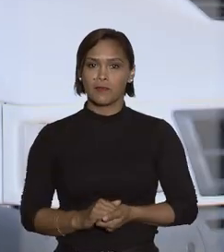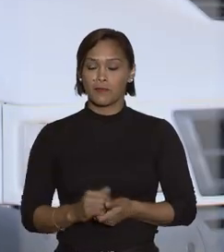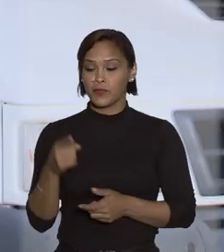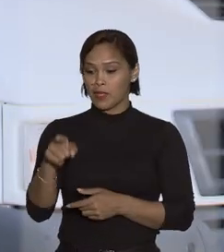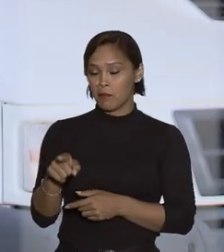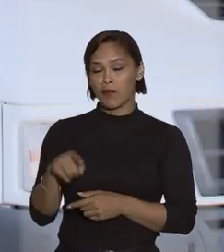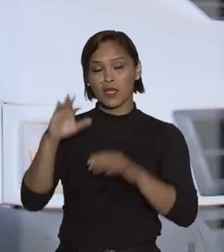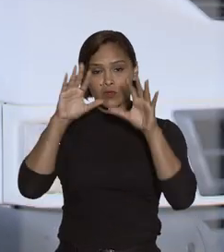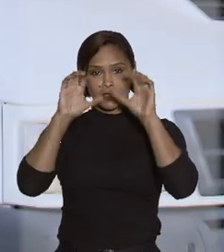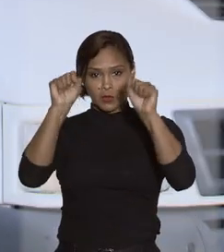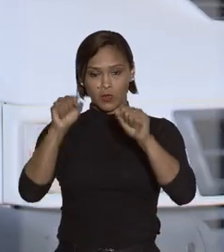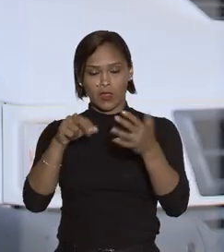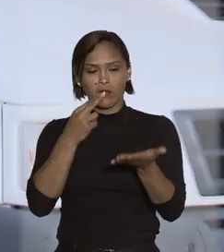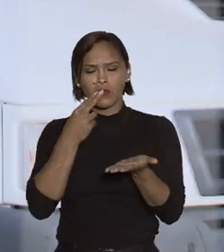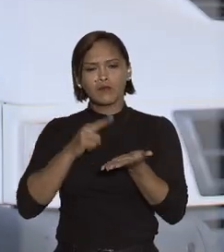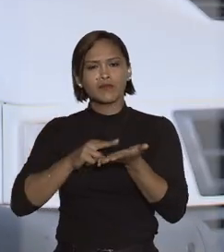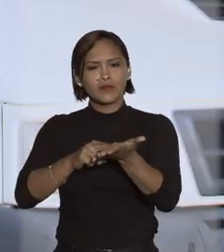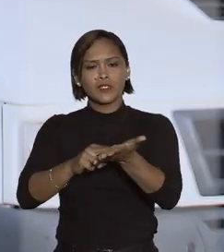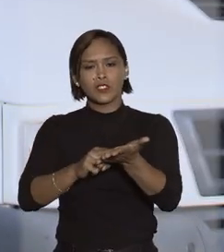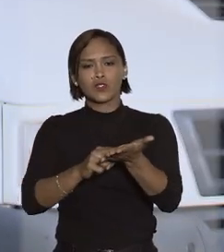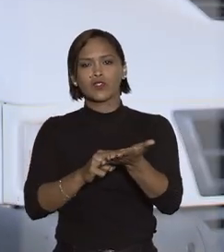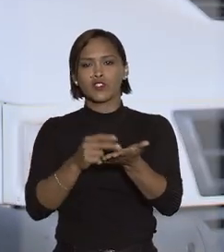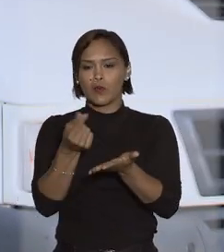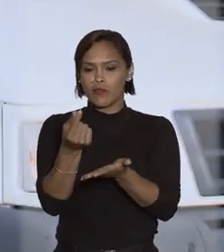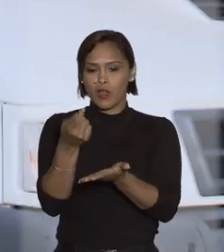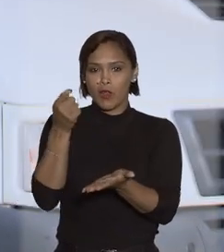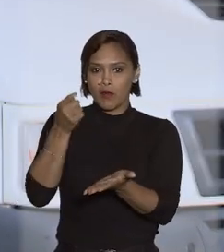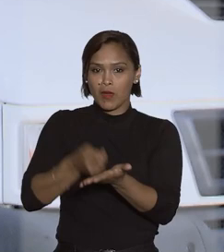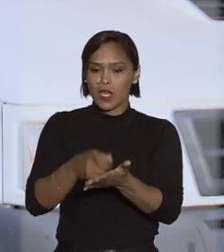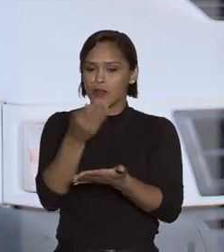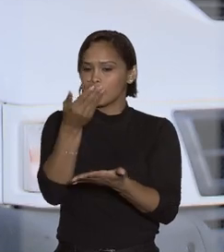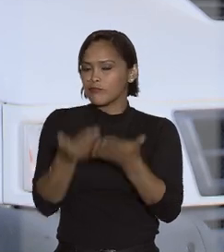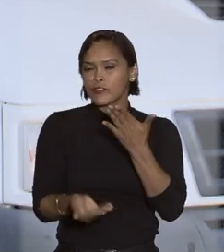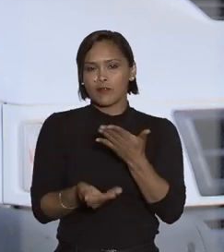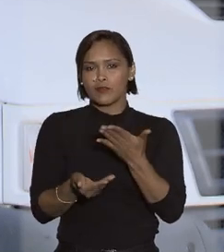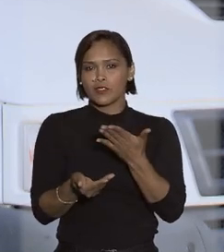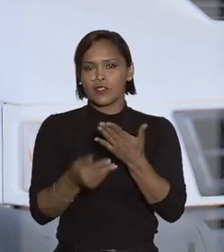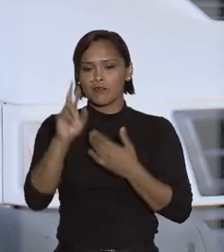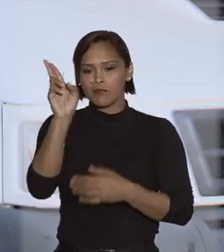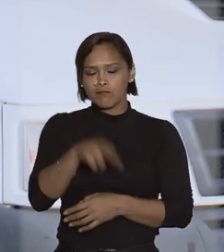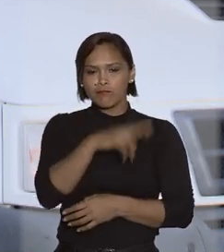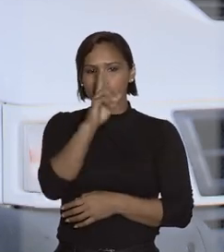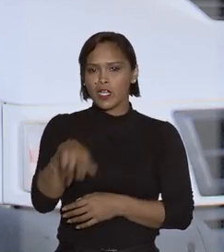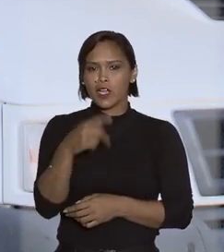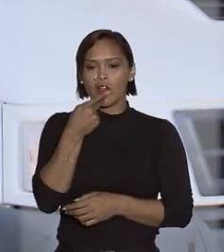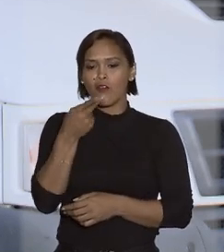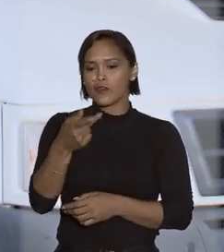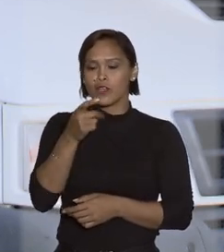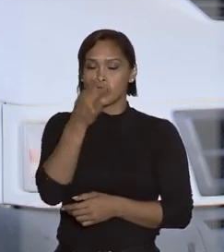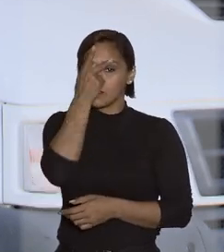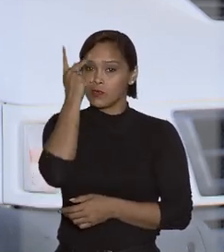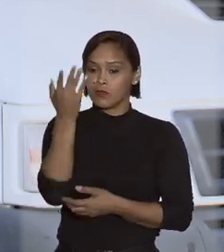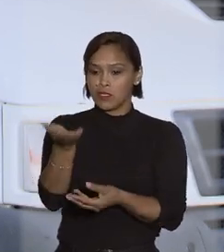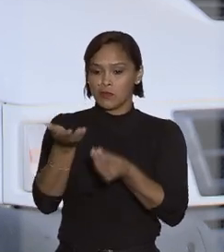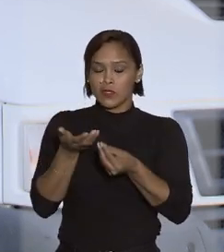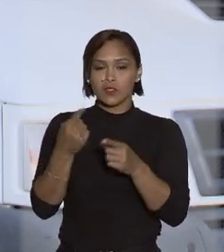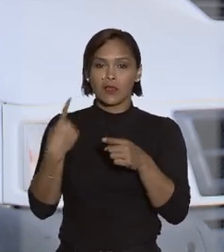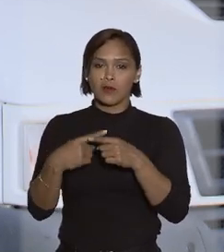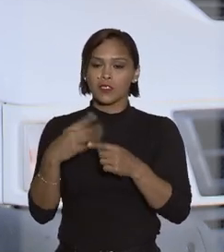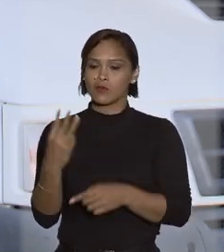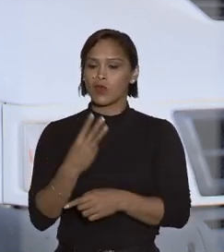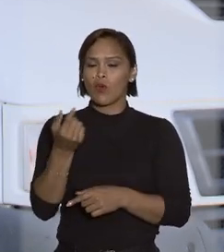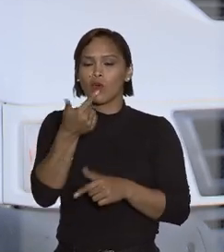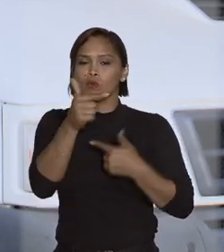o tribunal, a notificação sobre a rescisão unilateral foi inválida, pois não foi recebida pelo titular, mas por